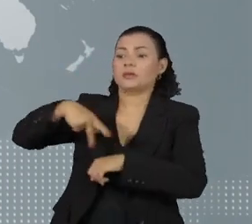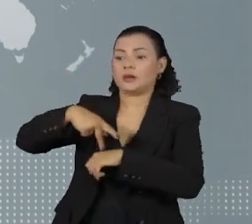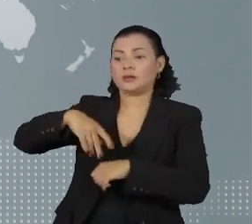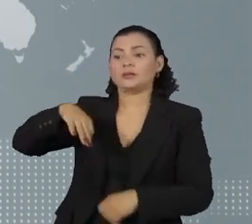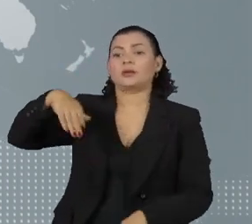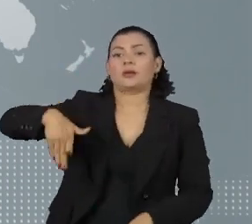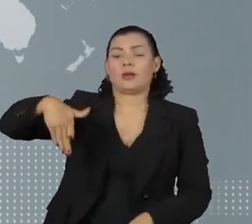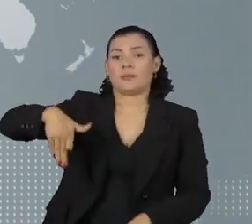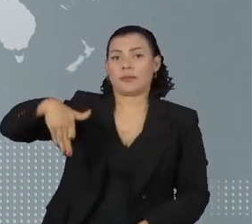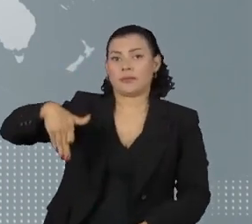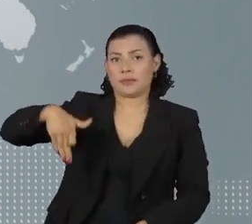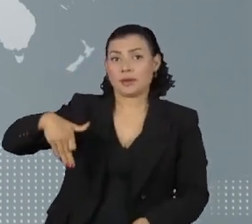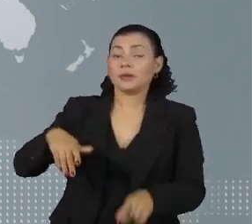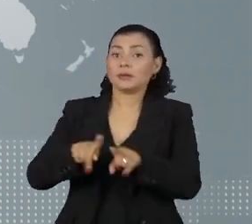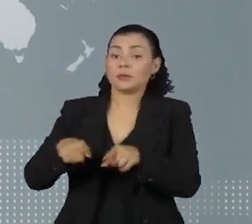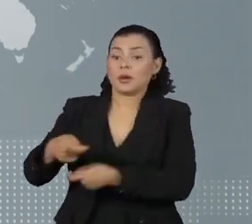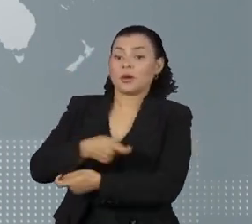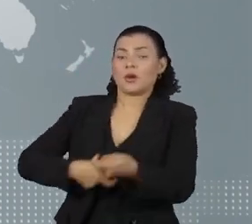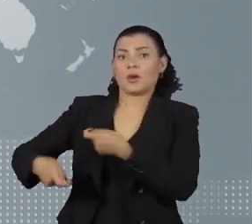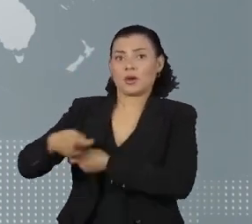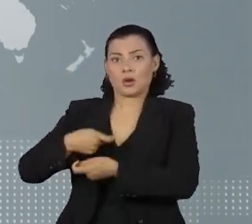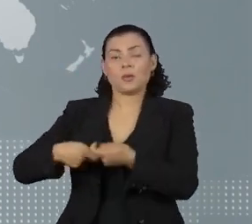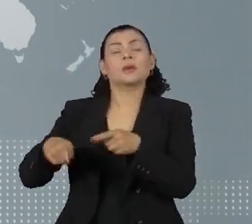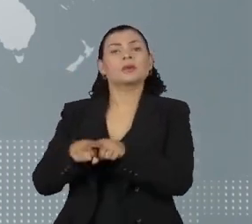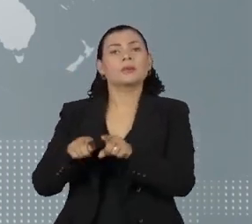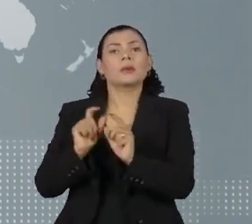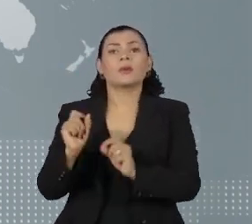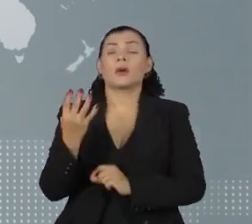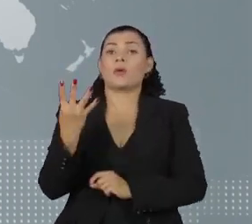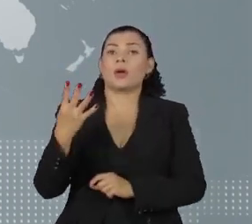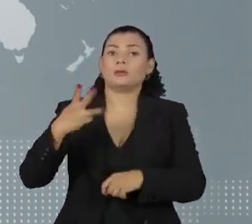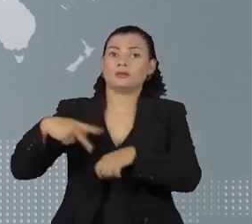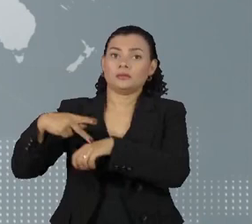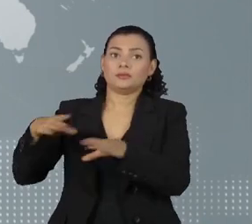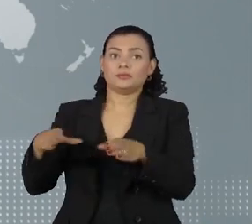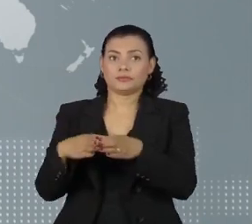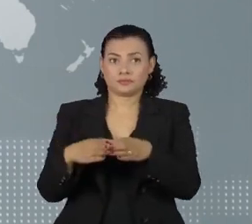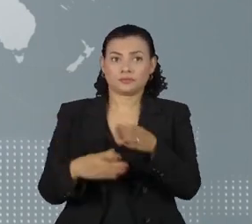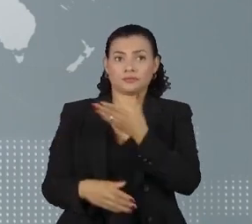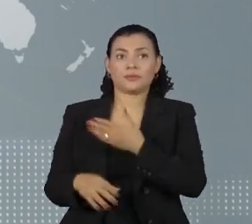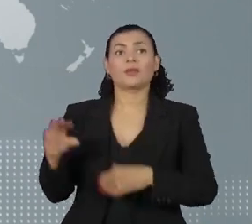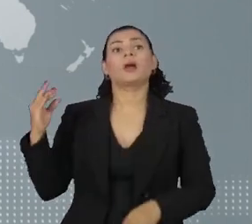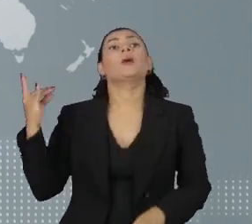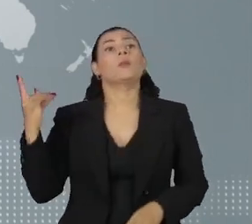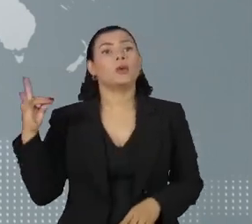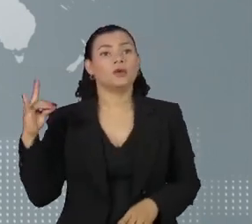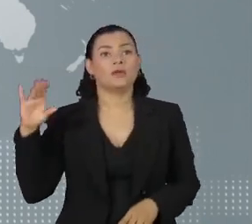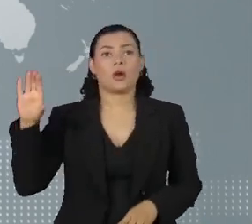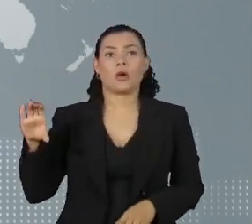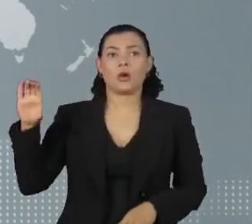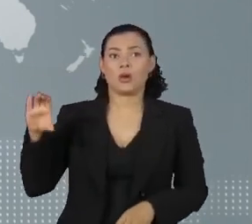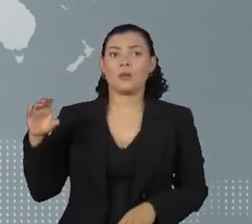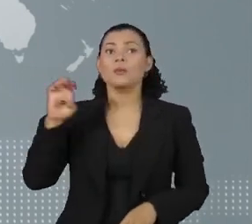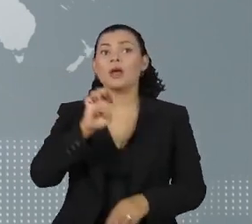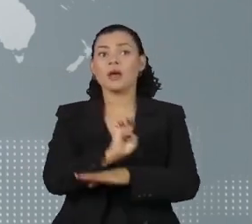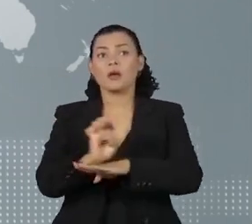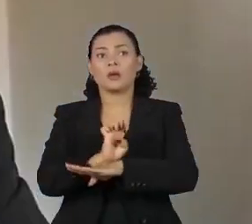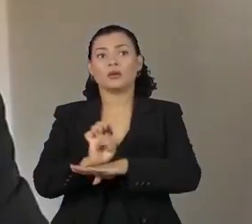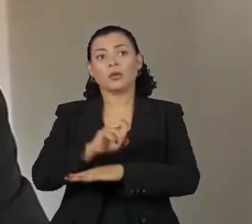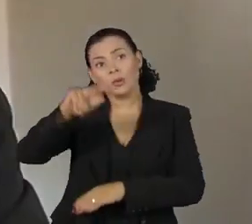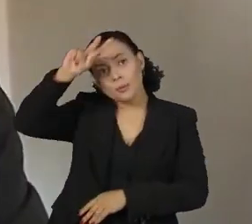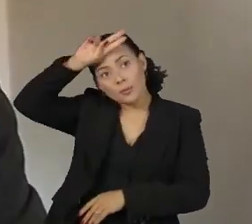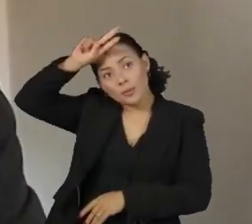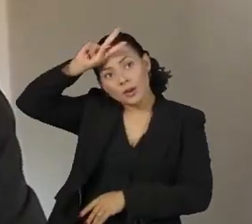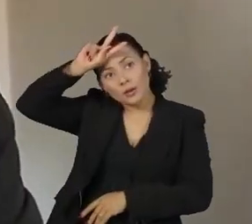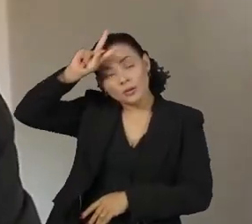E sete de complementação econômica ou parcial, com quatro nações andinas, Bolívia, Colômbia, Equador e Peru.